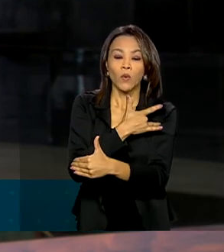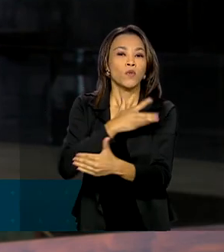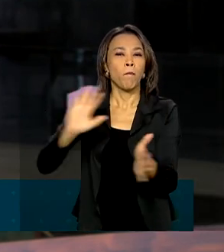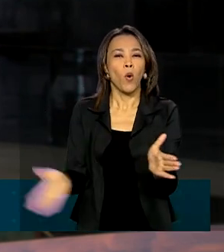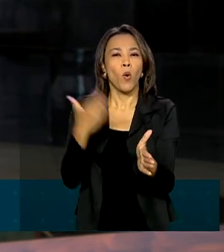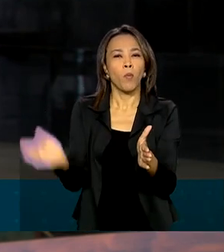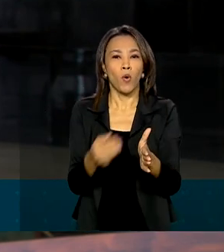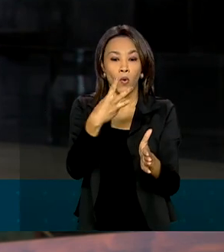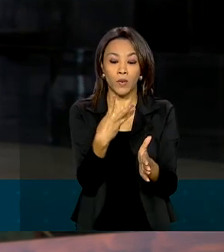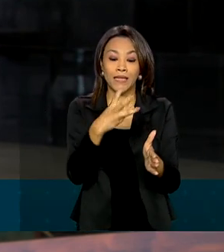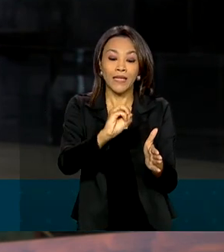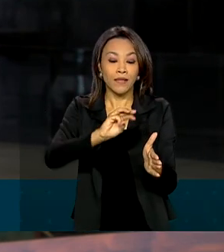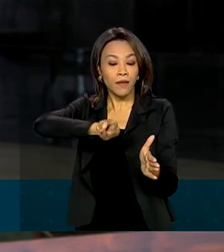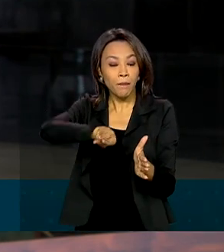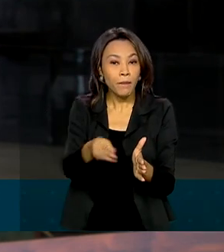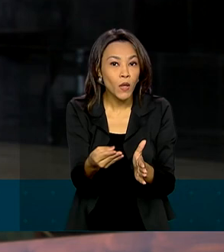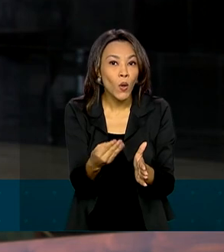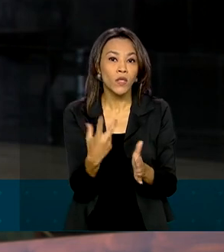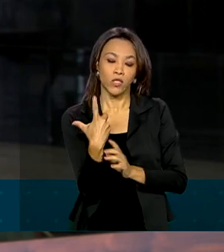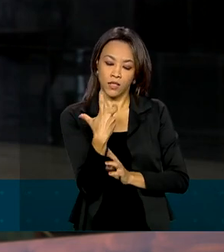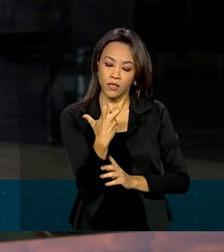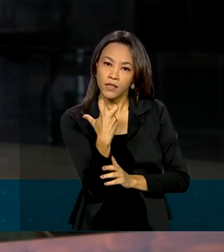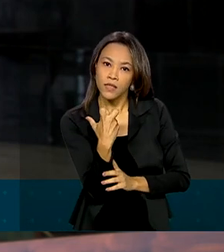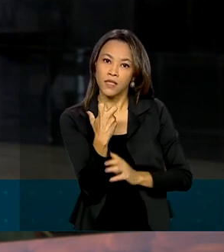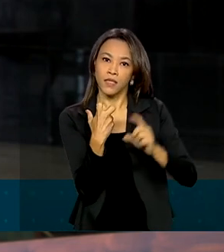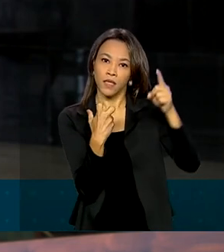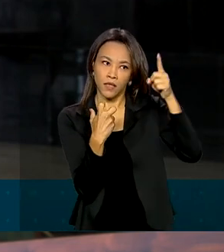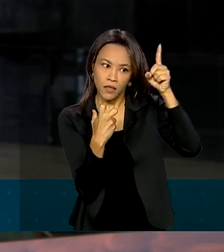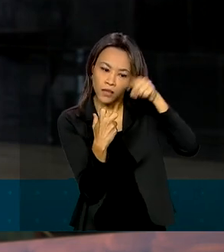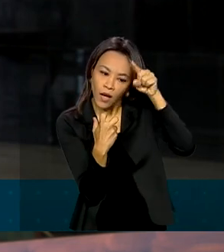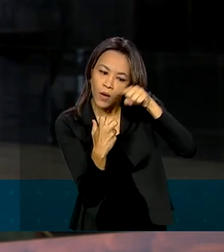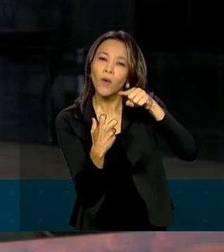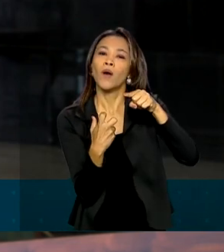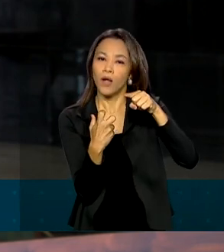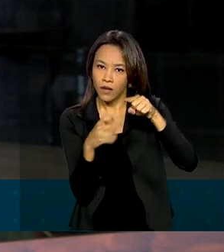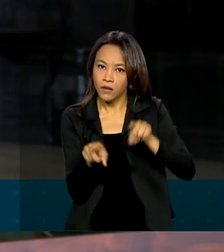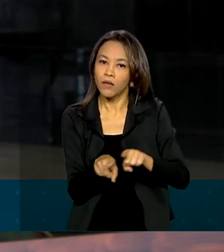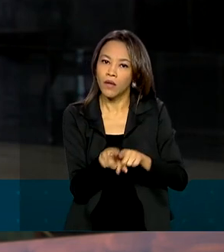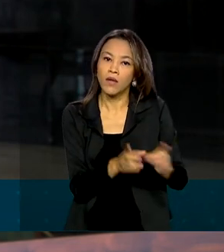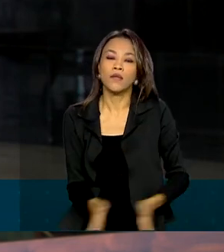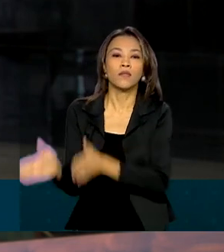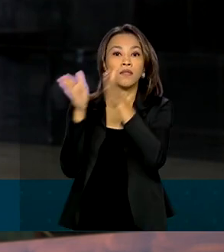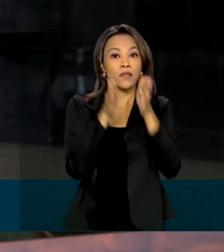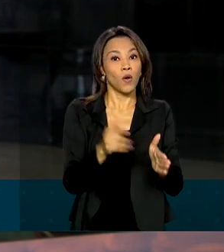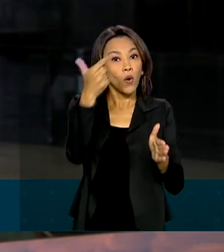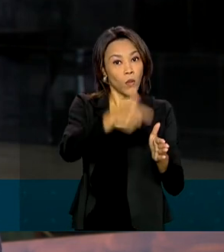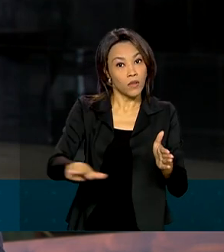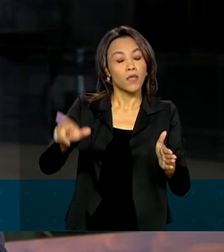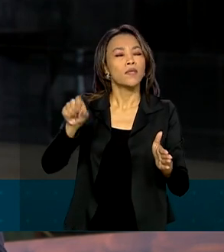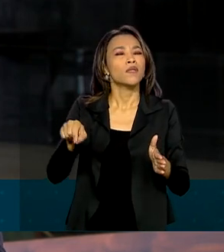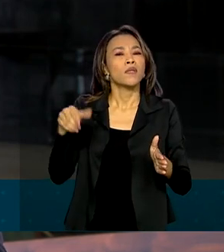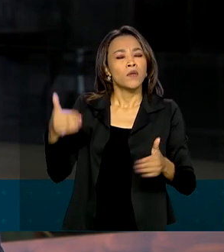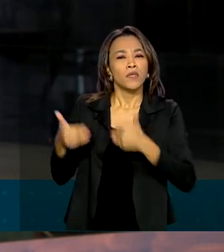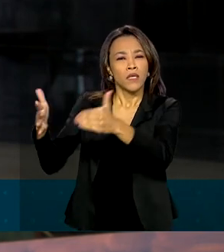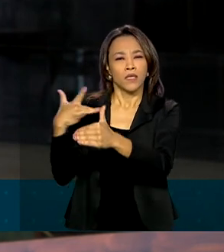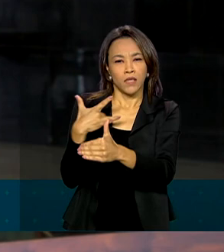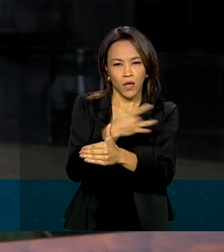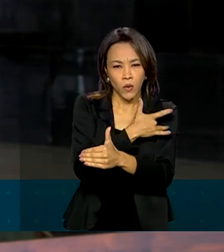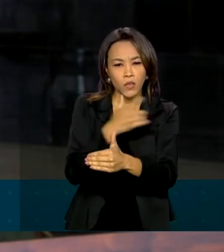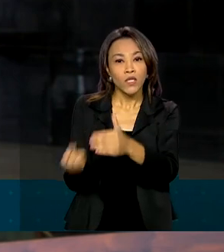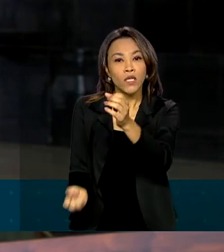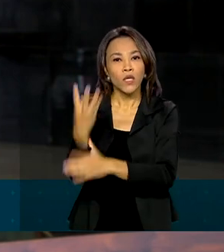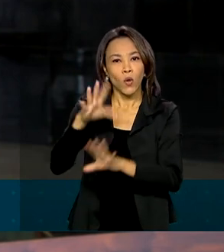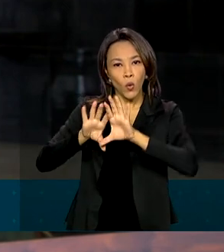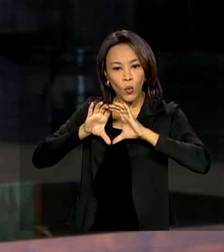de seringas e também agulhas até o fim do ano. E uma última informação, o Ministério da Saúde criou um comitê de crise para o